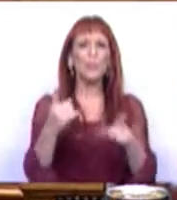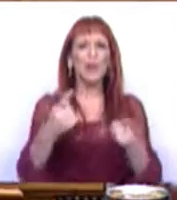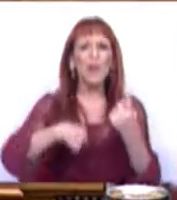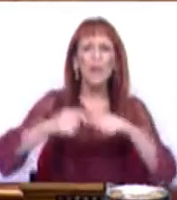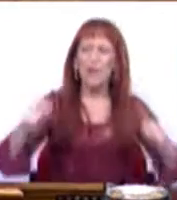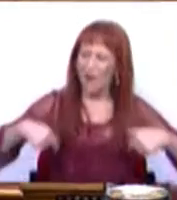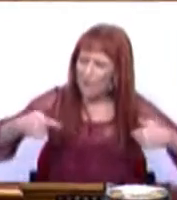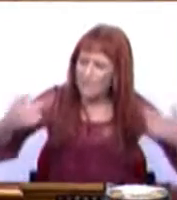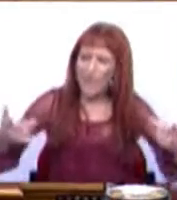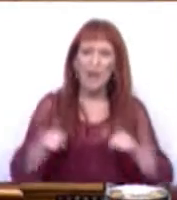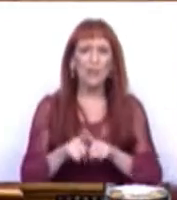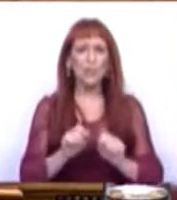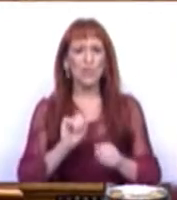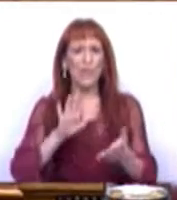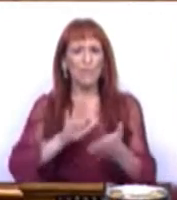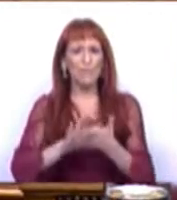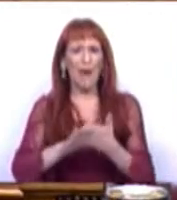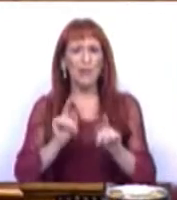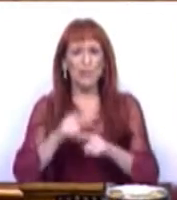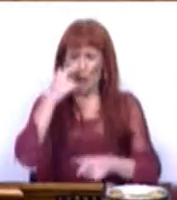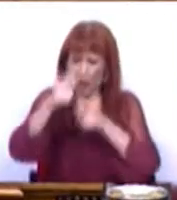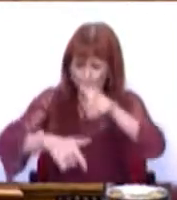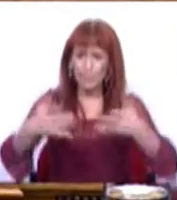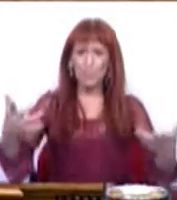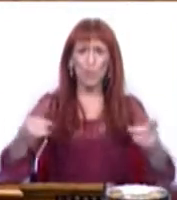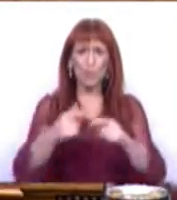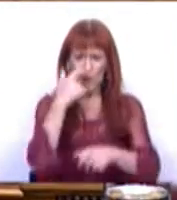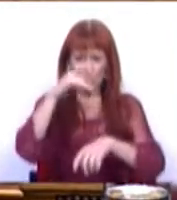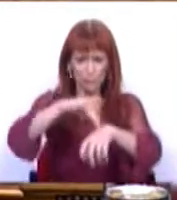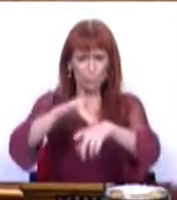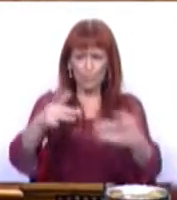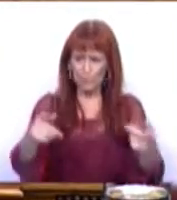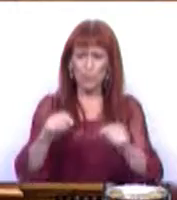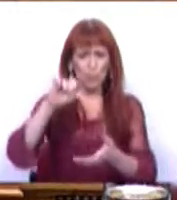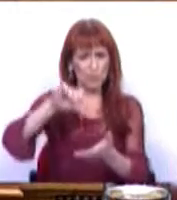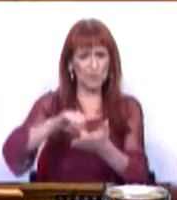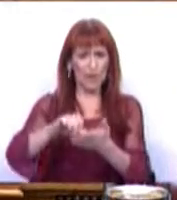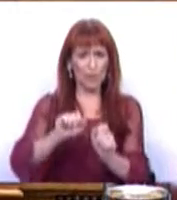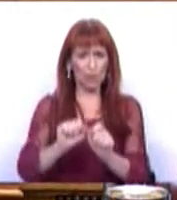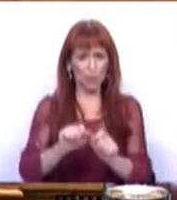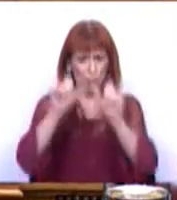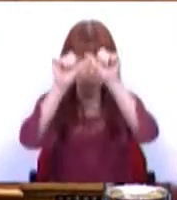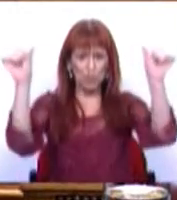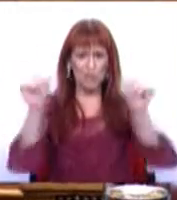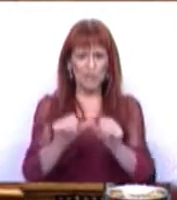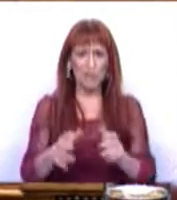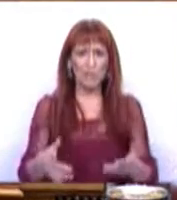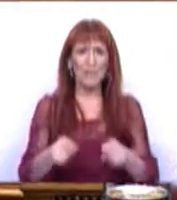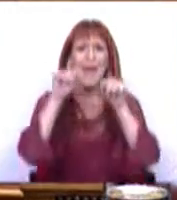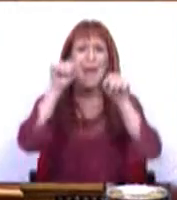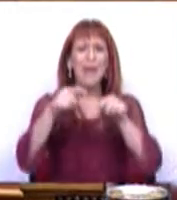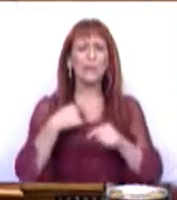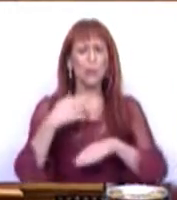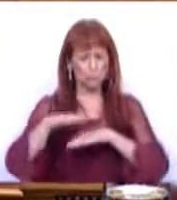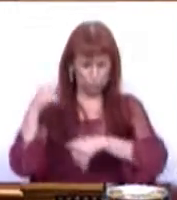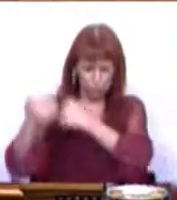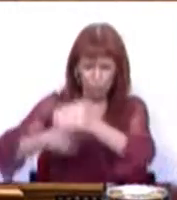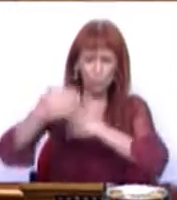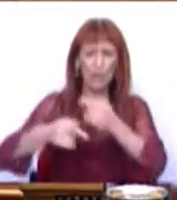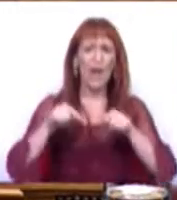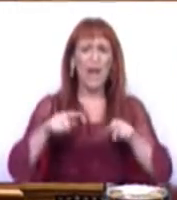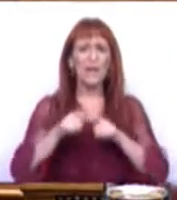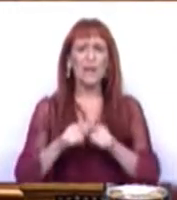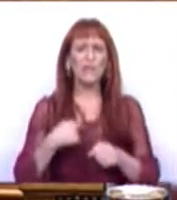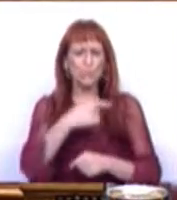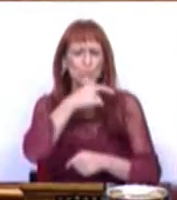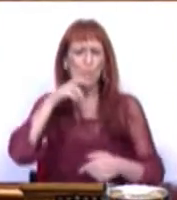isso que nos move, o que nos move são de facto os cidadãos e os utentes no centro do sistema. E é isso que temos feito. E é